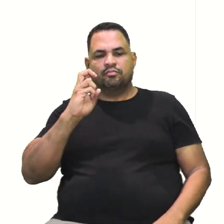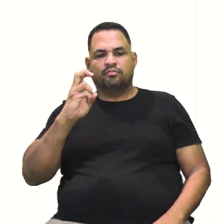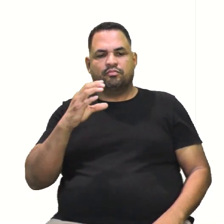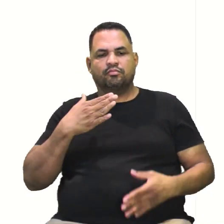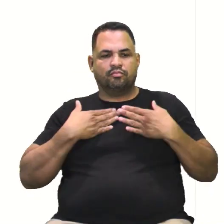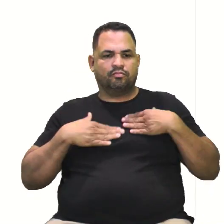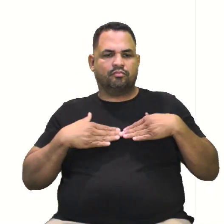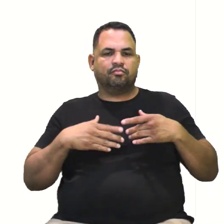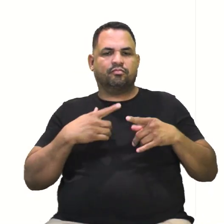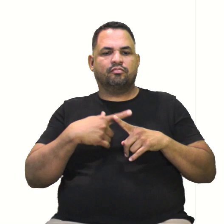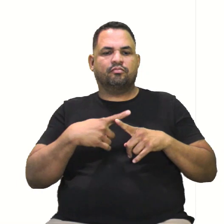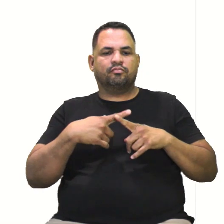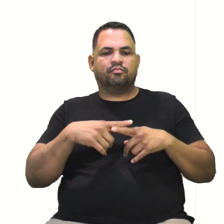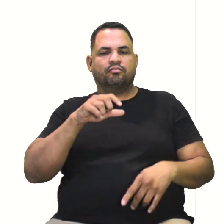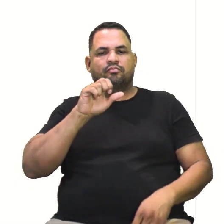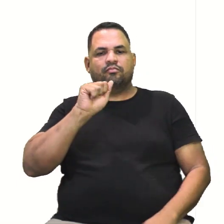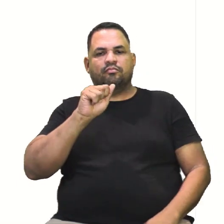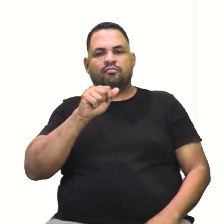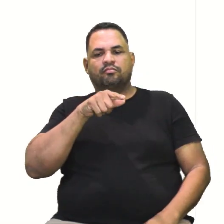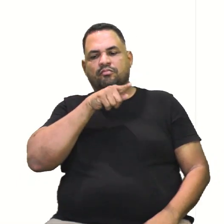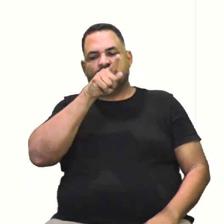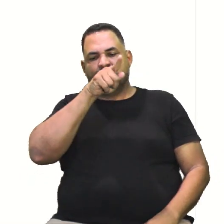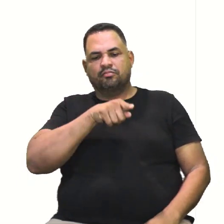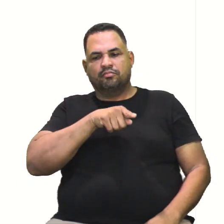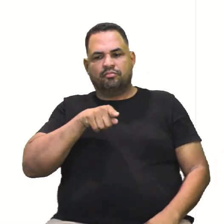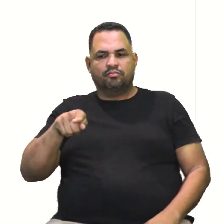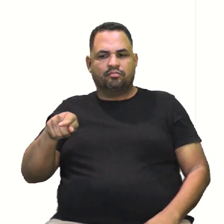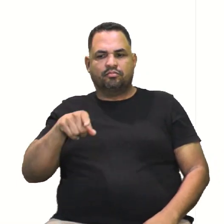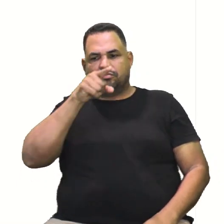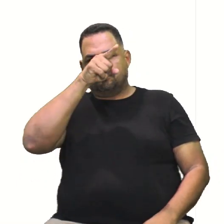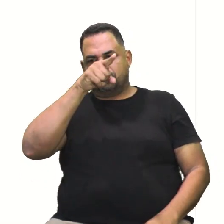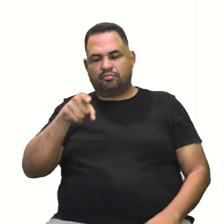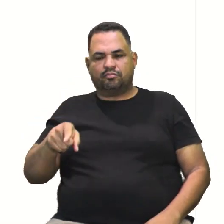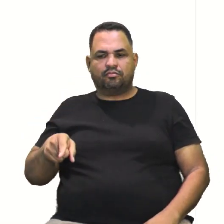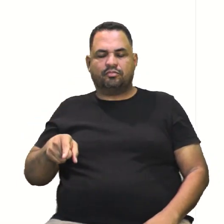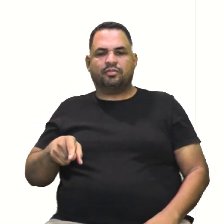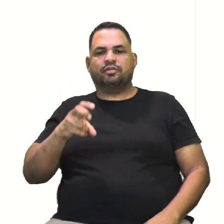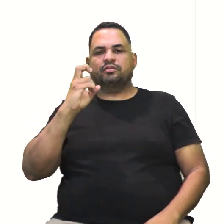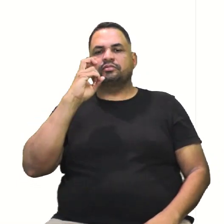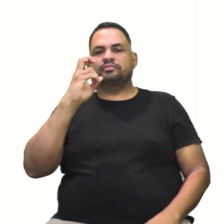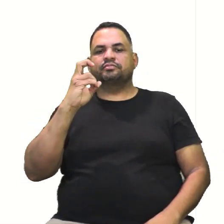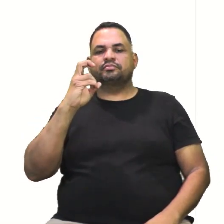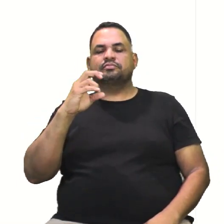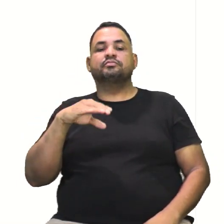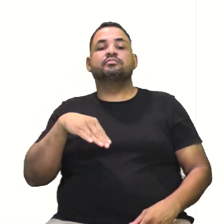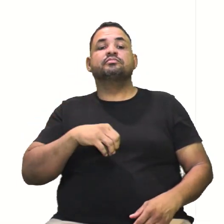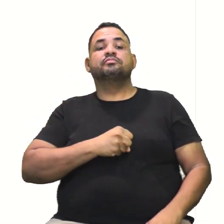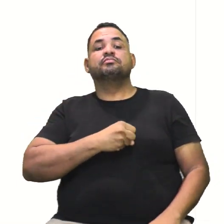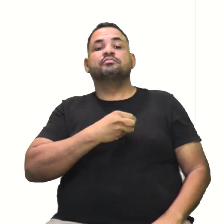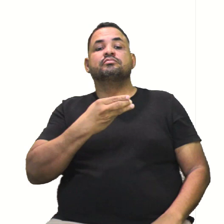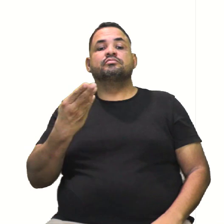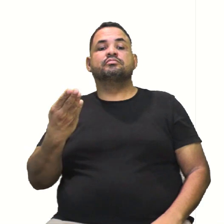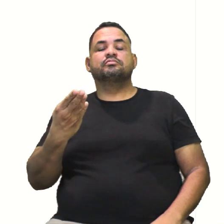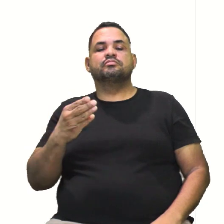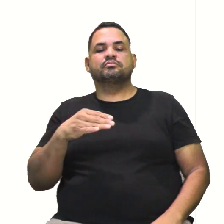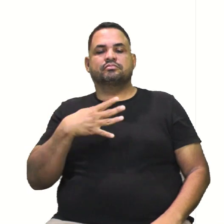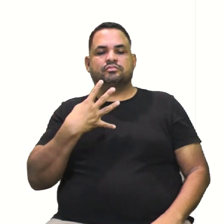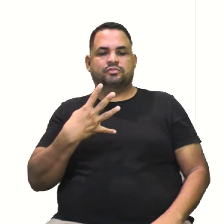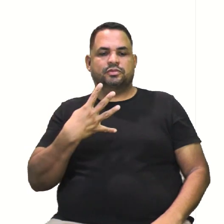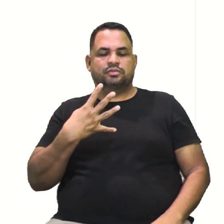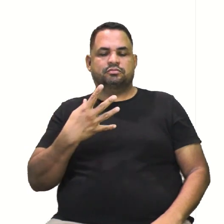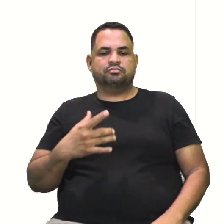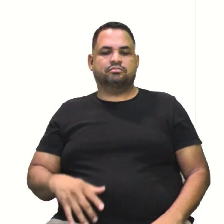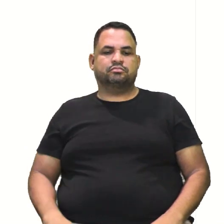muito tranquilo, porque se o A é um cateto e vale 3, a hipotenusa vale 5. Quanto vale o meu cateto outro? 4.